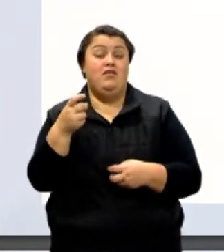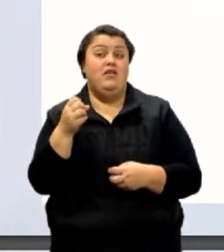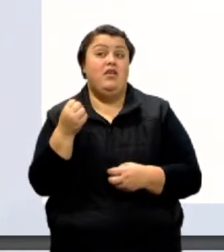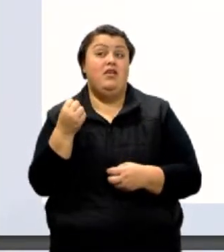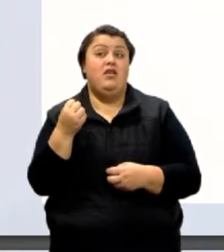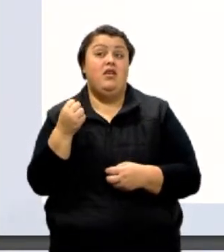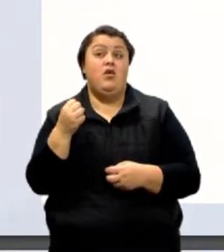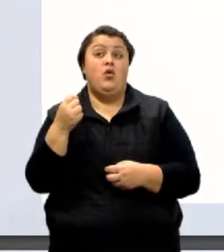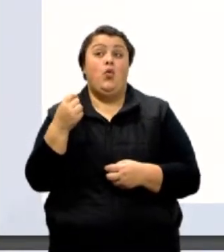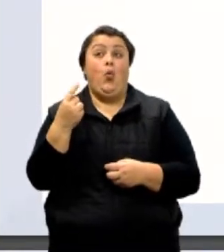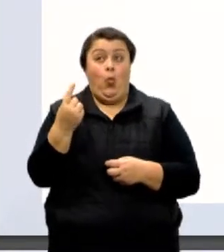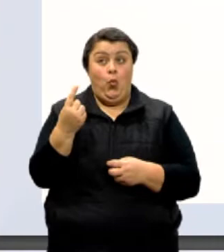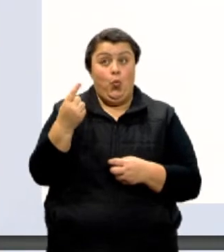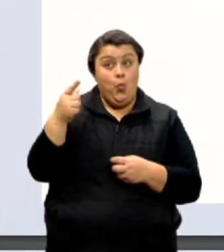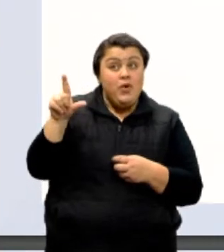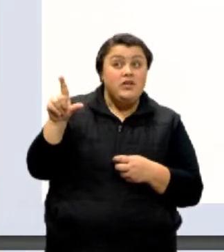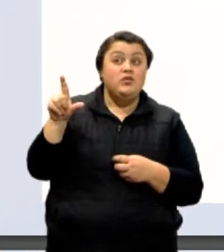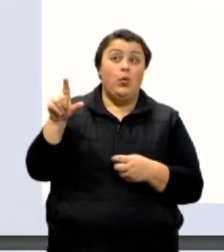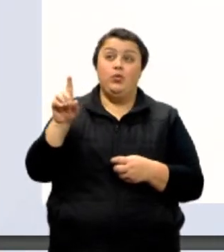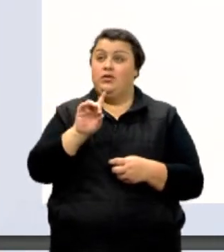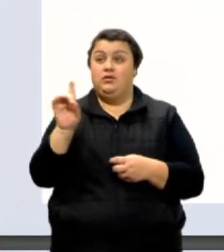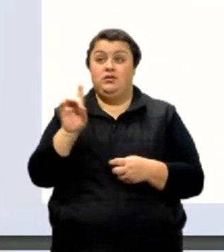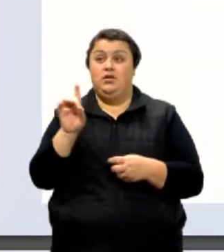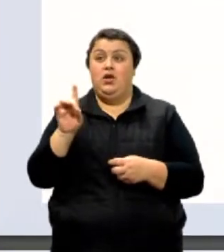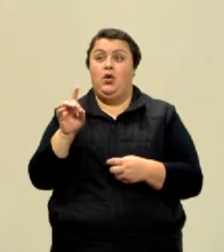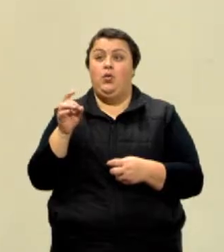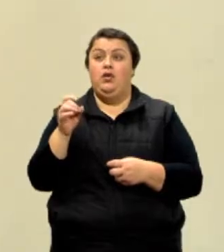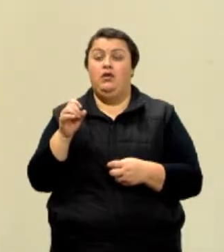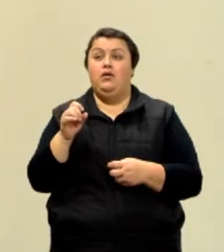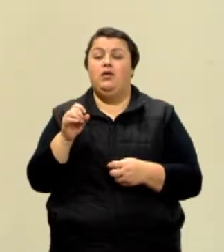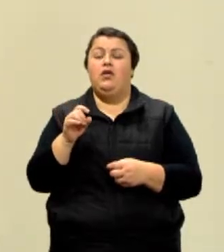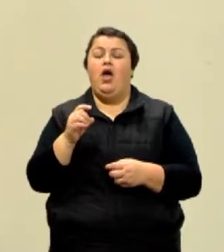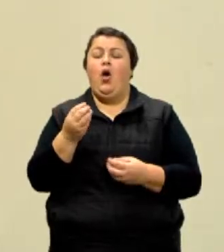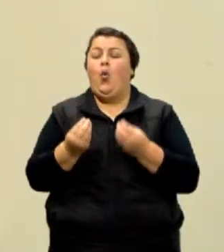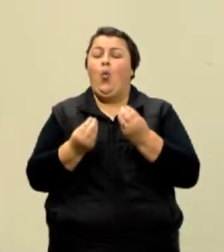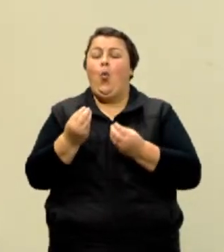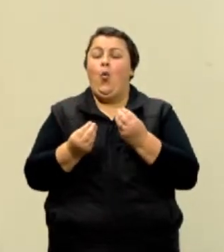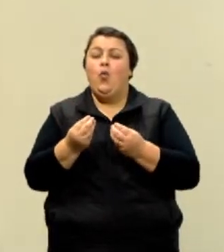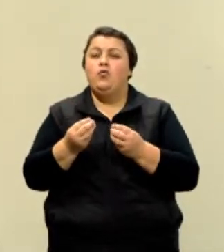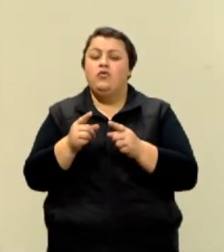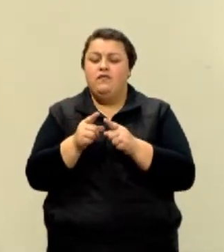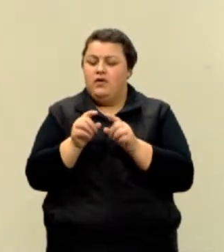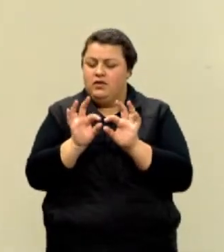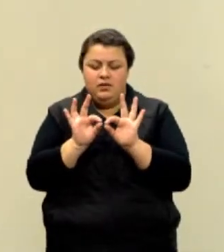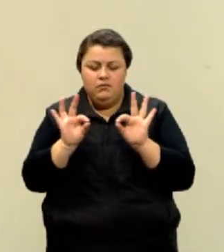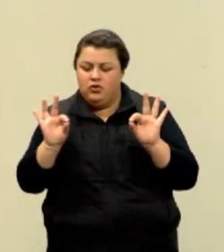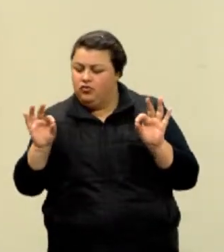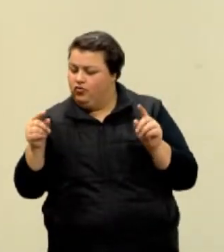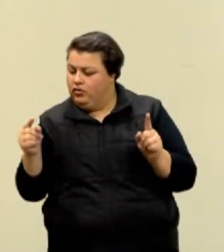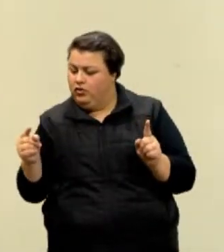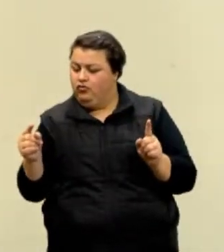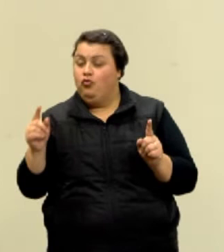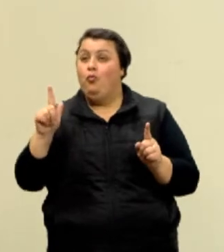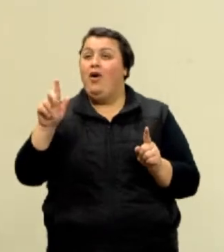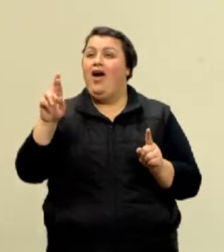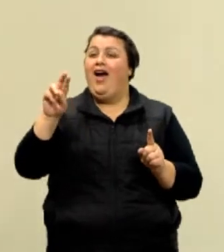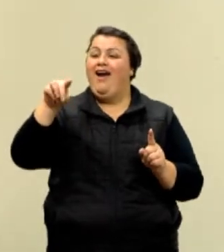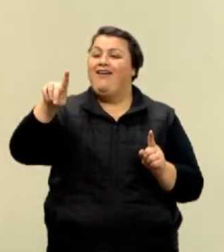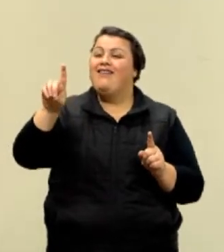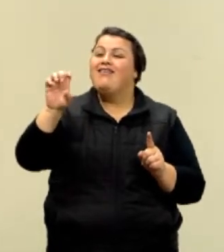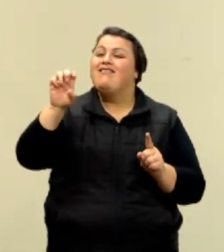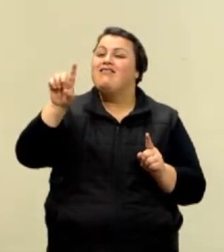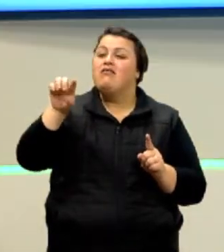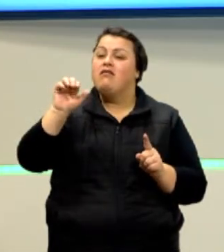em outras não. Como é que se mede uma grandeza, pessoal? Olha só, o que é medir uma